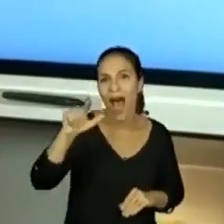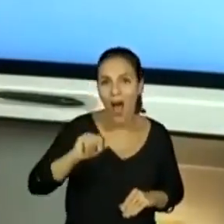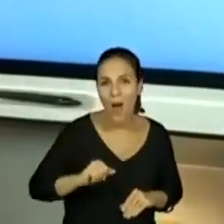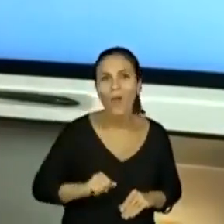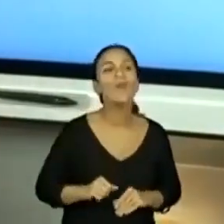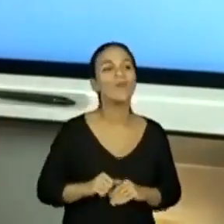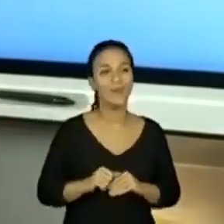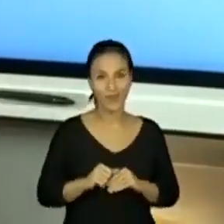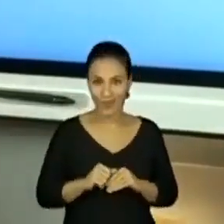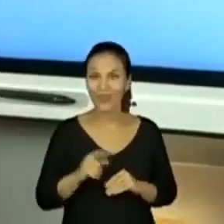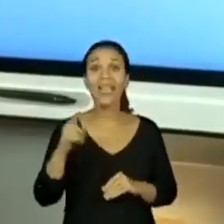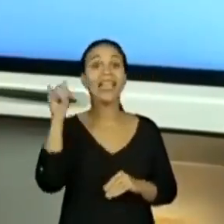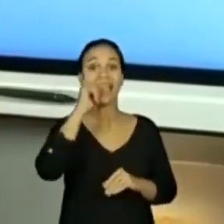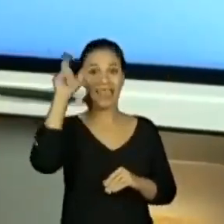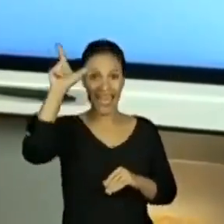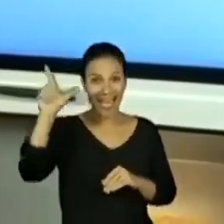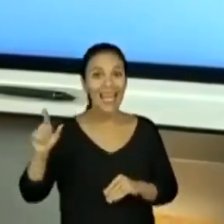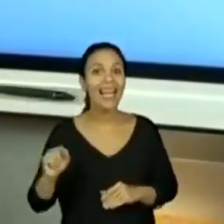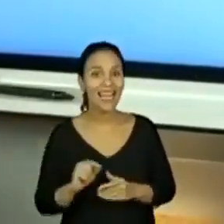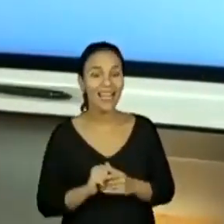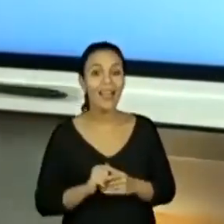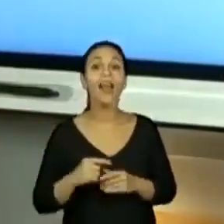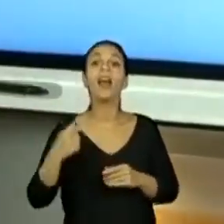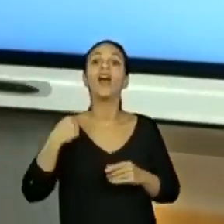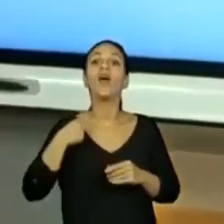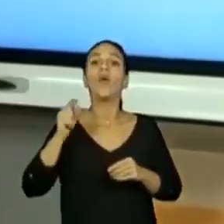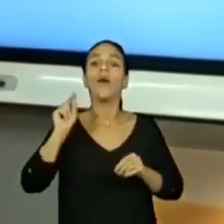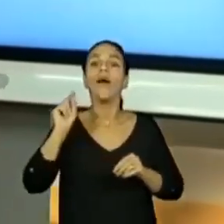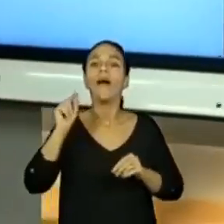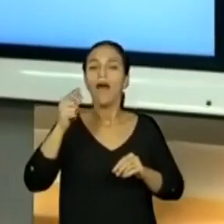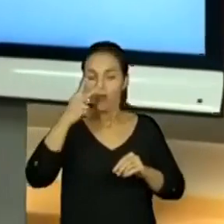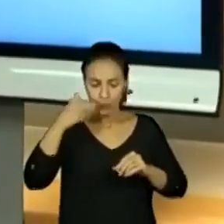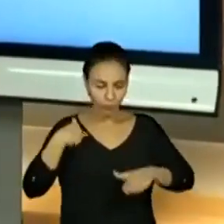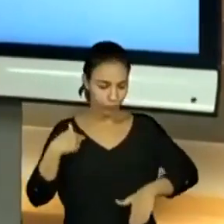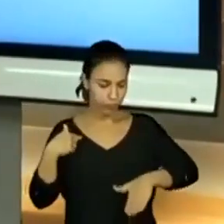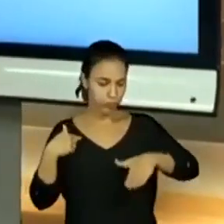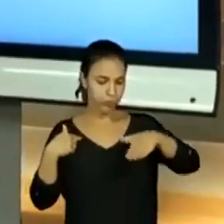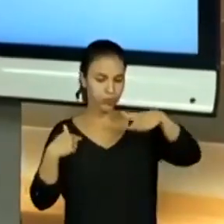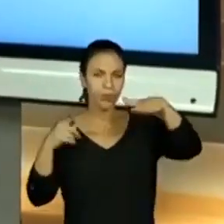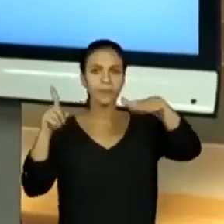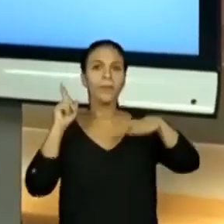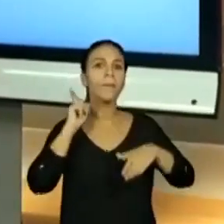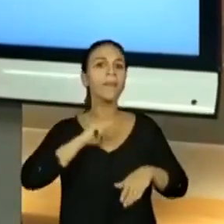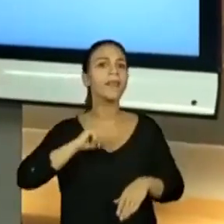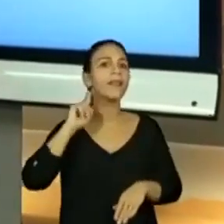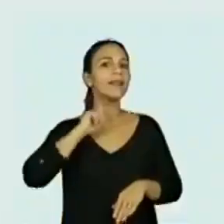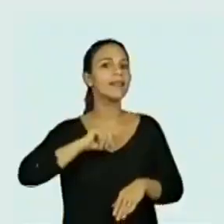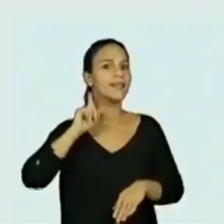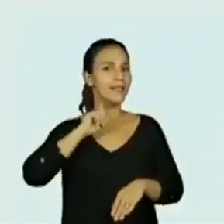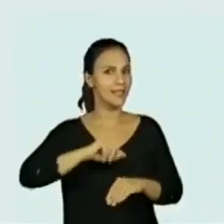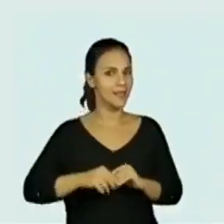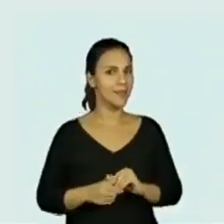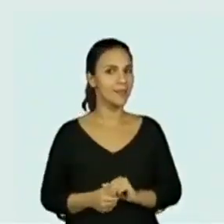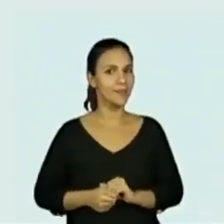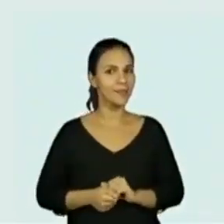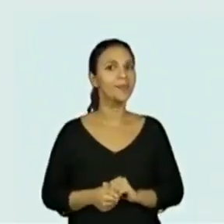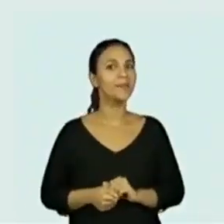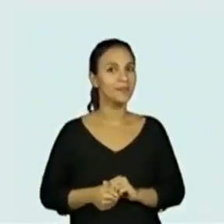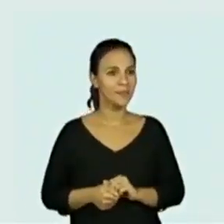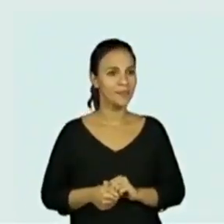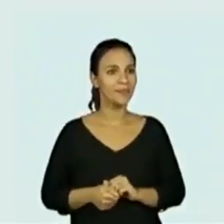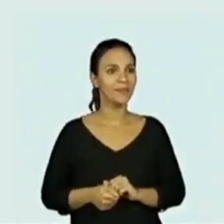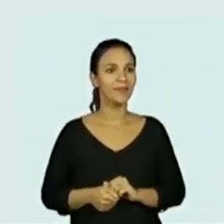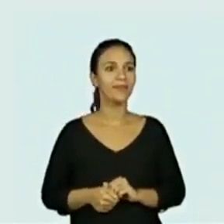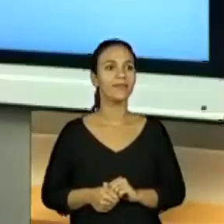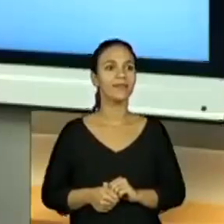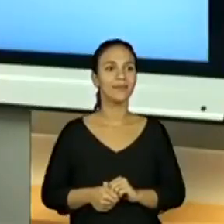E da Itália, Nordeste. E fui criado em Minas Gerais. Fui criado em Minas Gerais. E